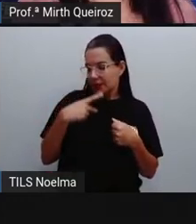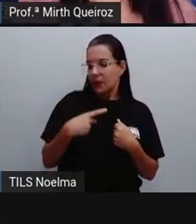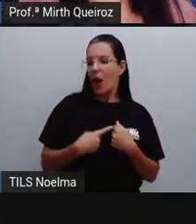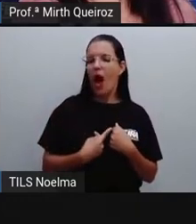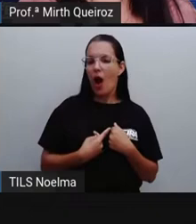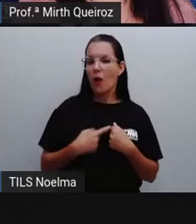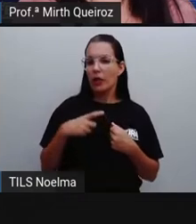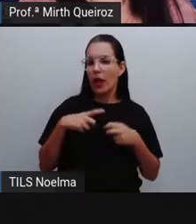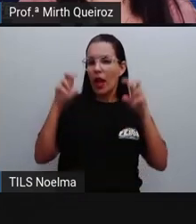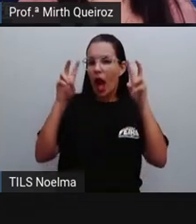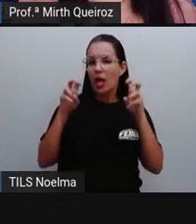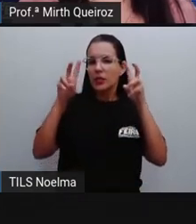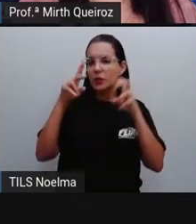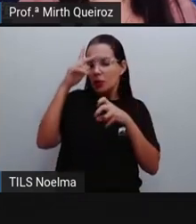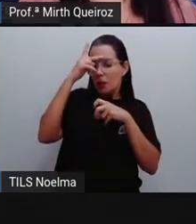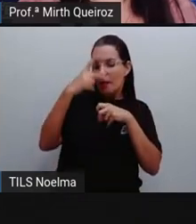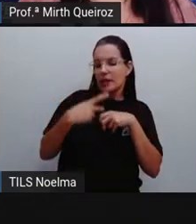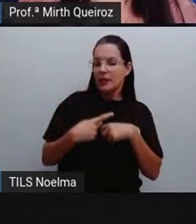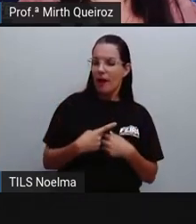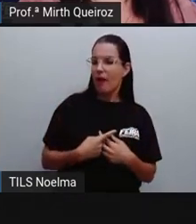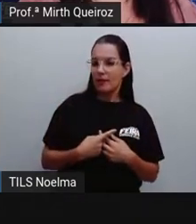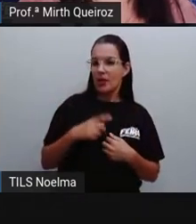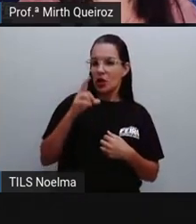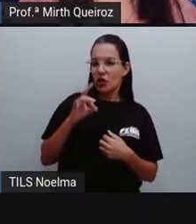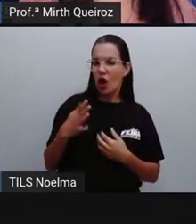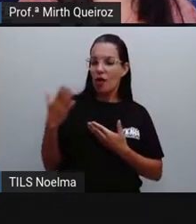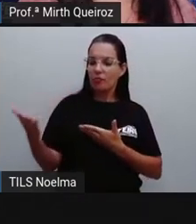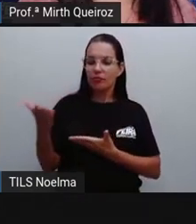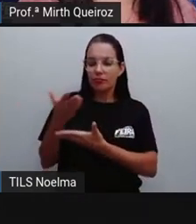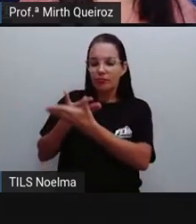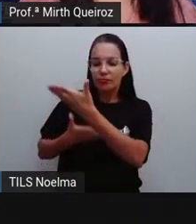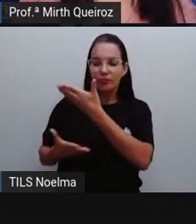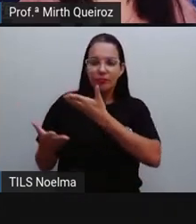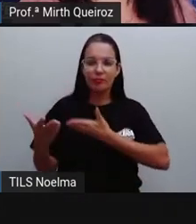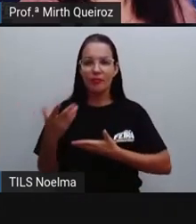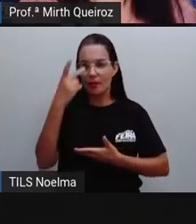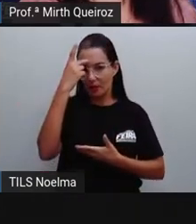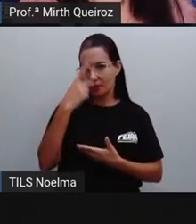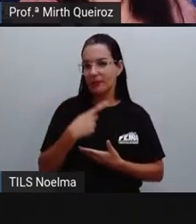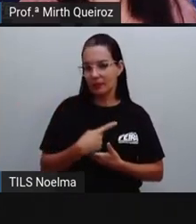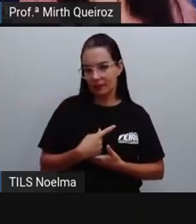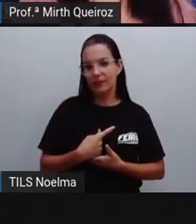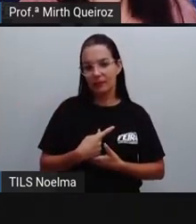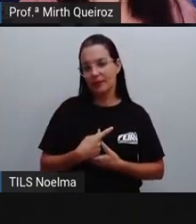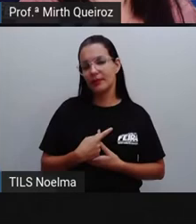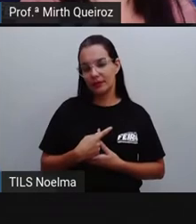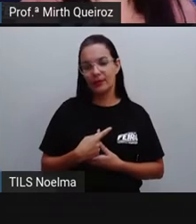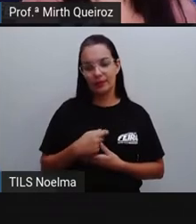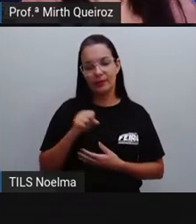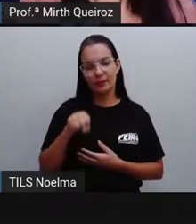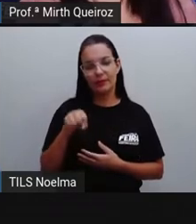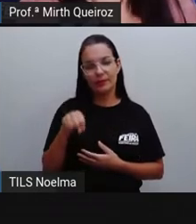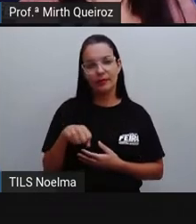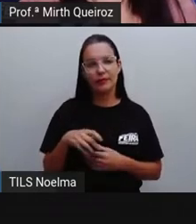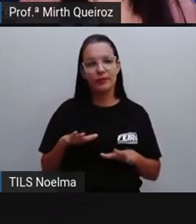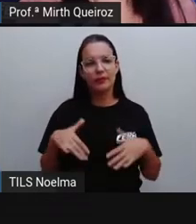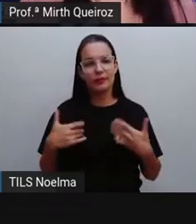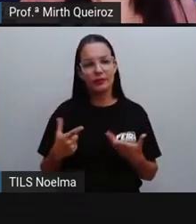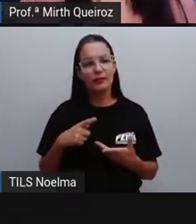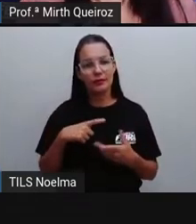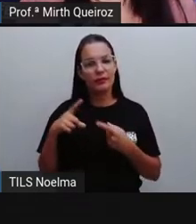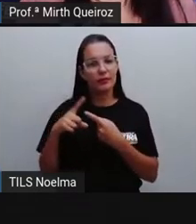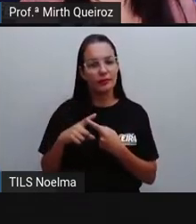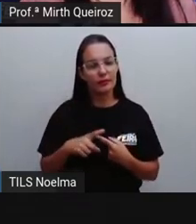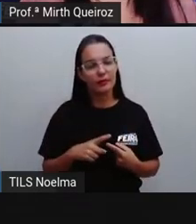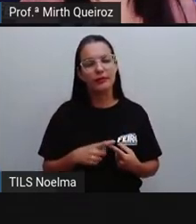ele supõe que há um certo grau de intimidade entre esses interlocutores. Então, vai se tratar,